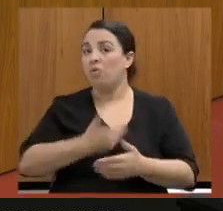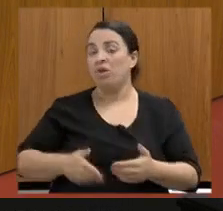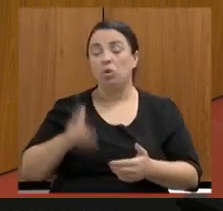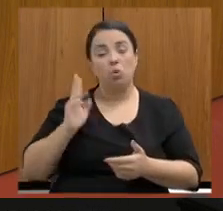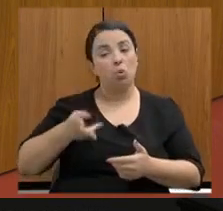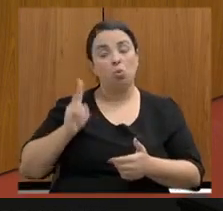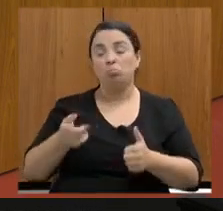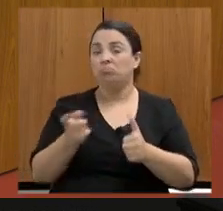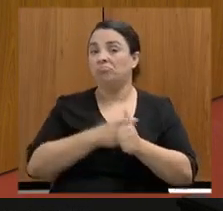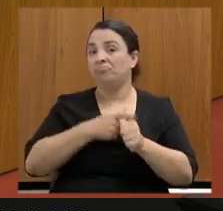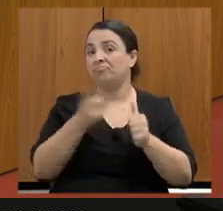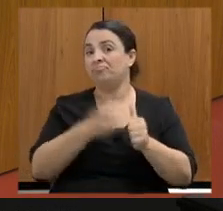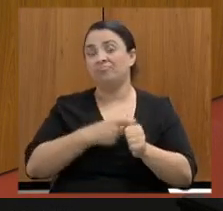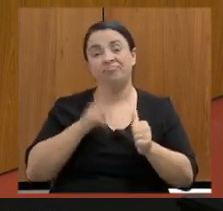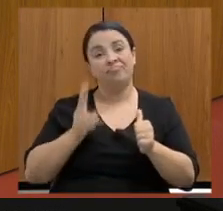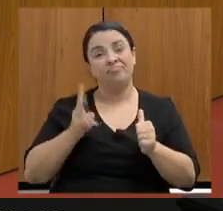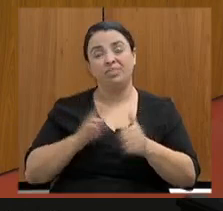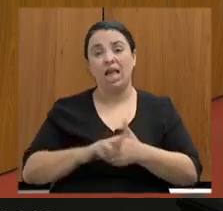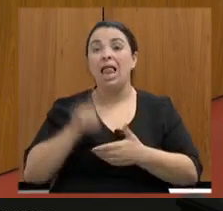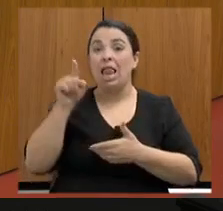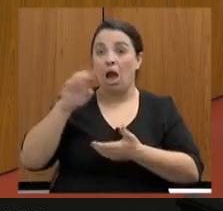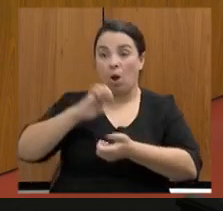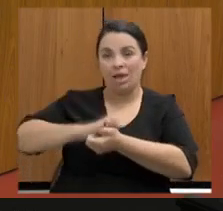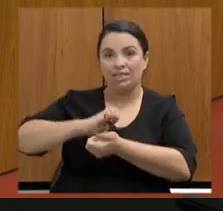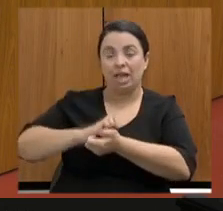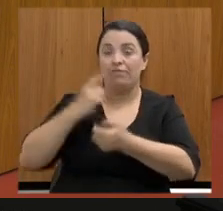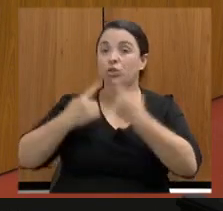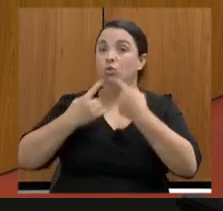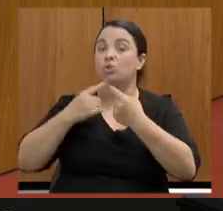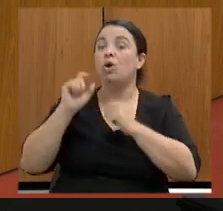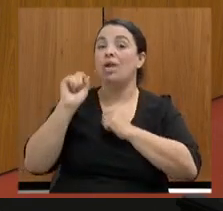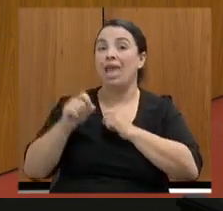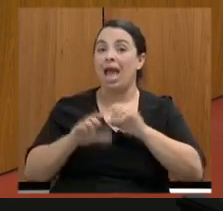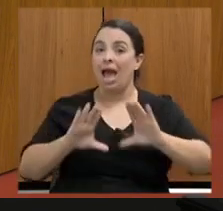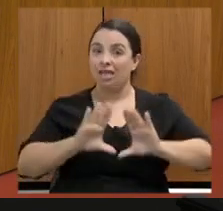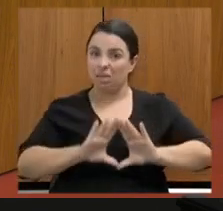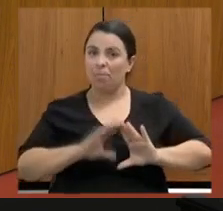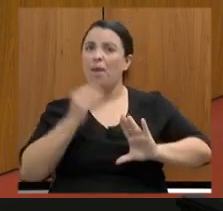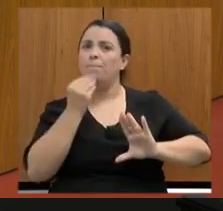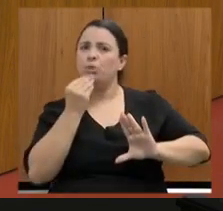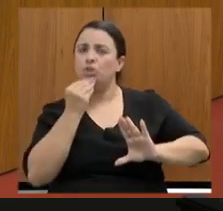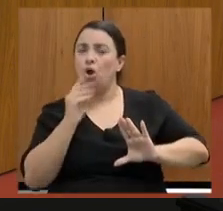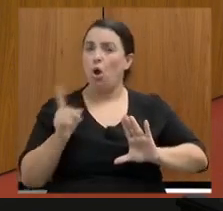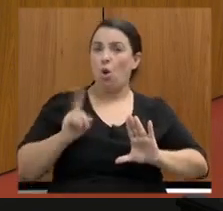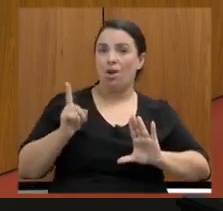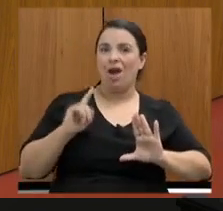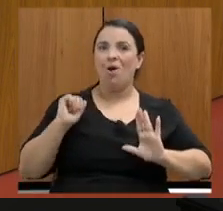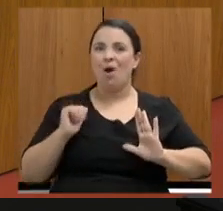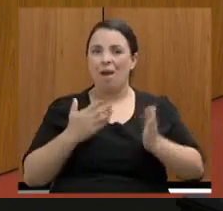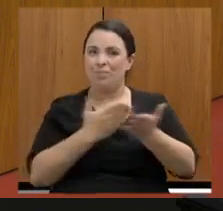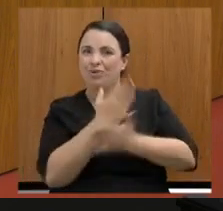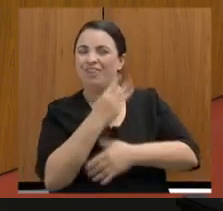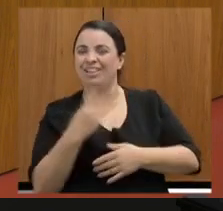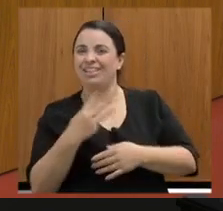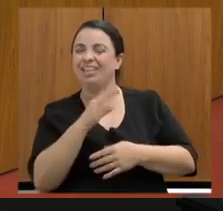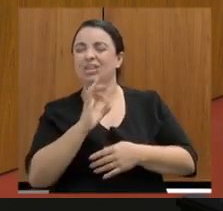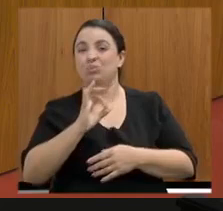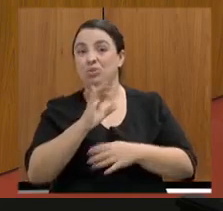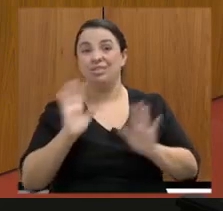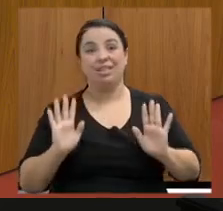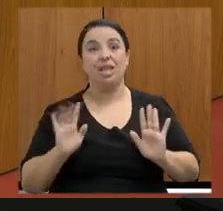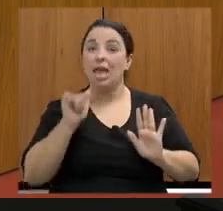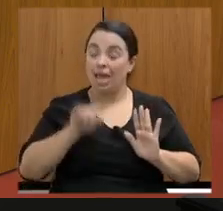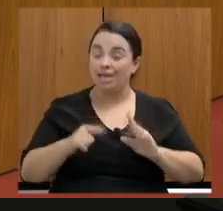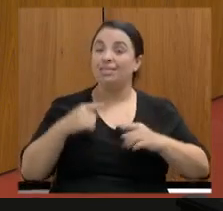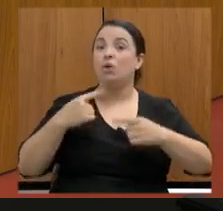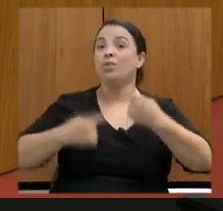discussão lá no STF é se a Assembleia poderia ter feito o que fez. Esse é o debate que está lá no STF. Mas que